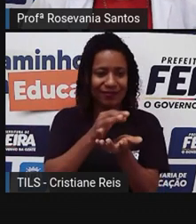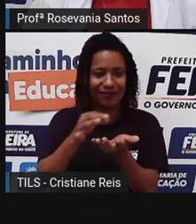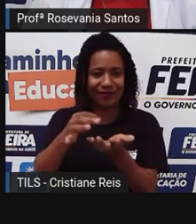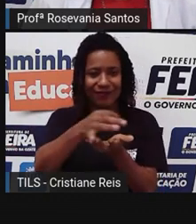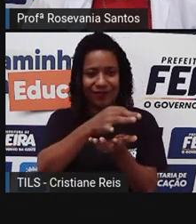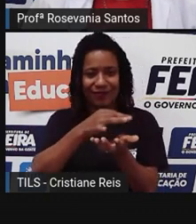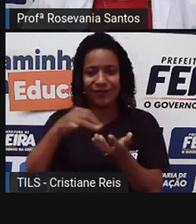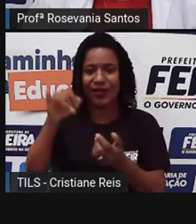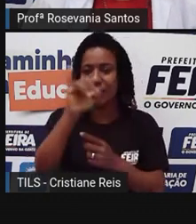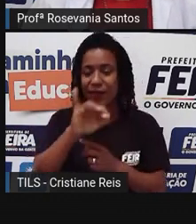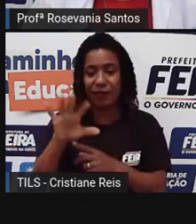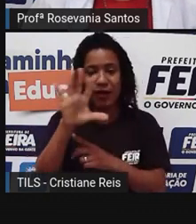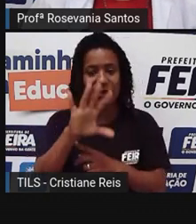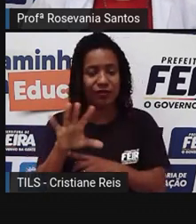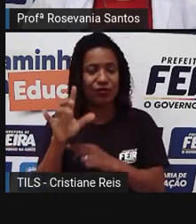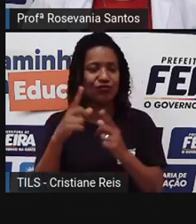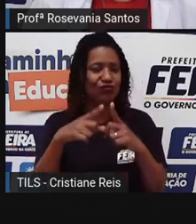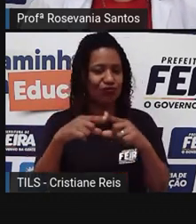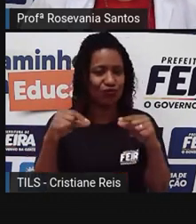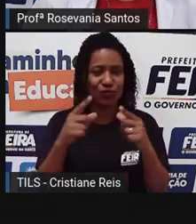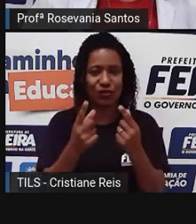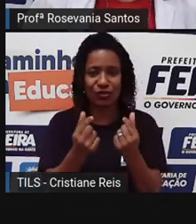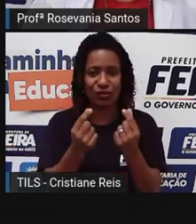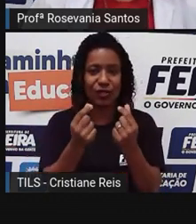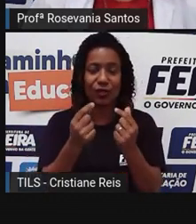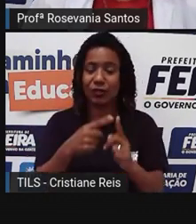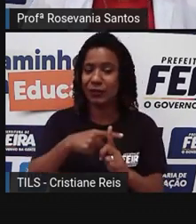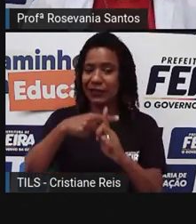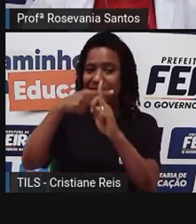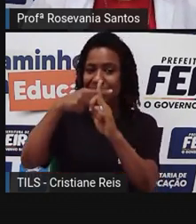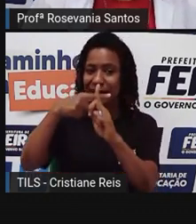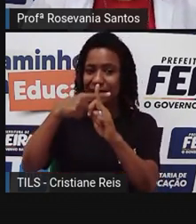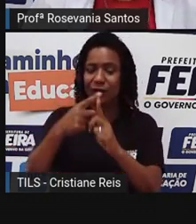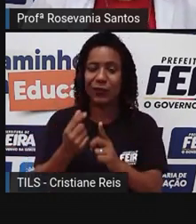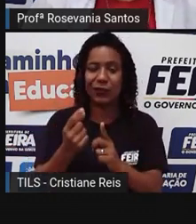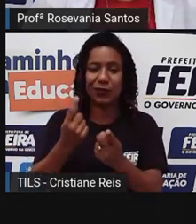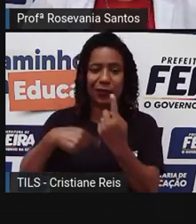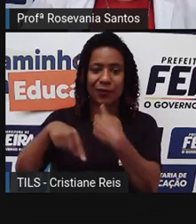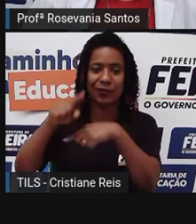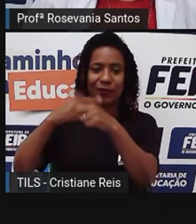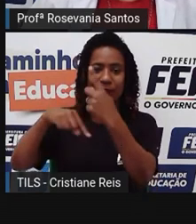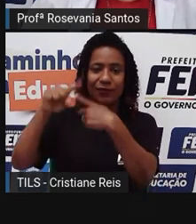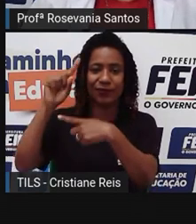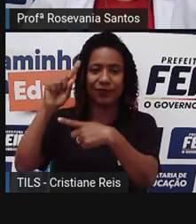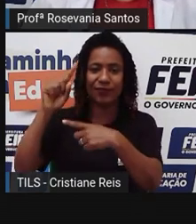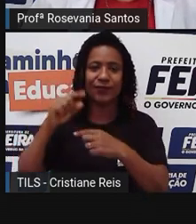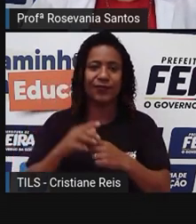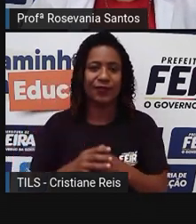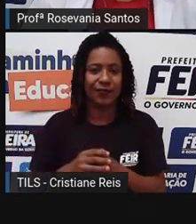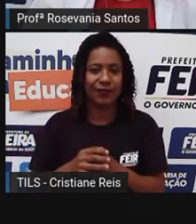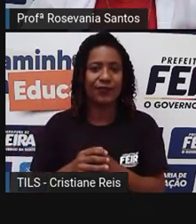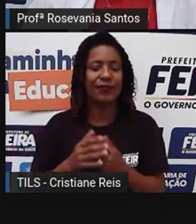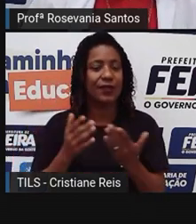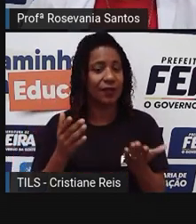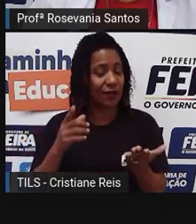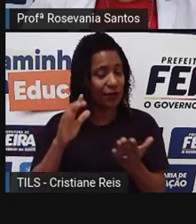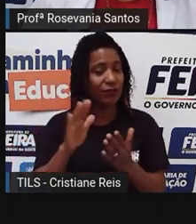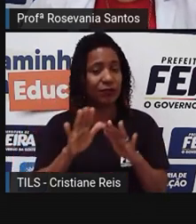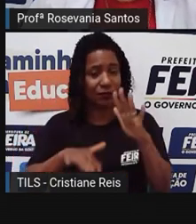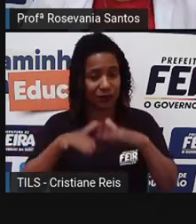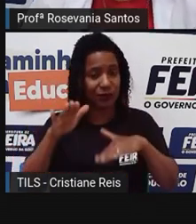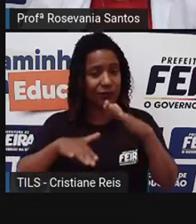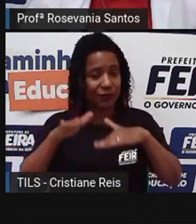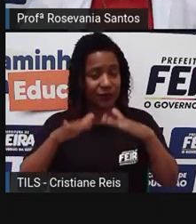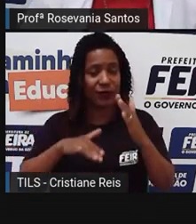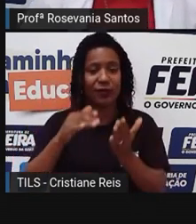cifrão, dinheiro, a seta sempre positiva, né? Subindo, embora, né? Tenha aqui uns altos e baixos, como toda